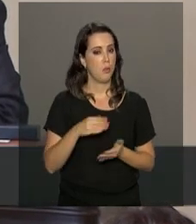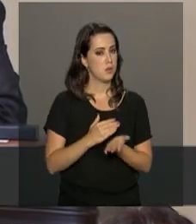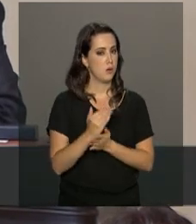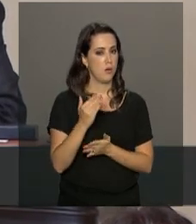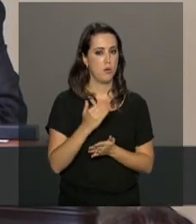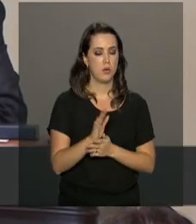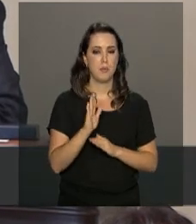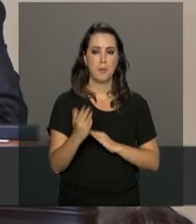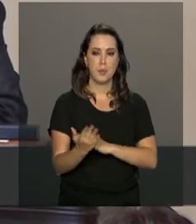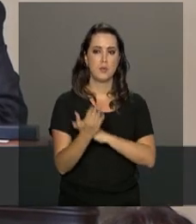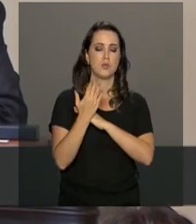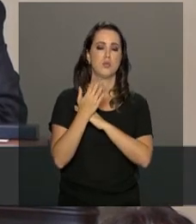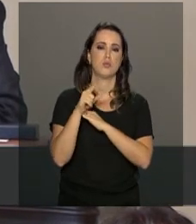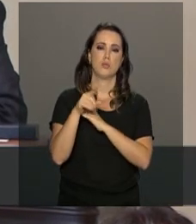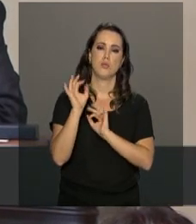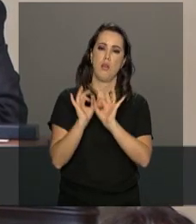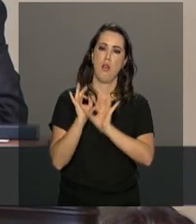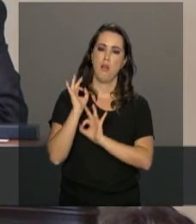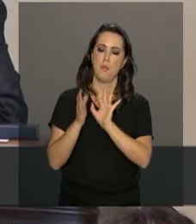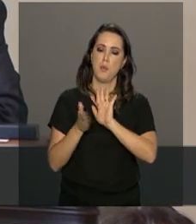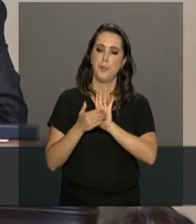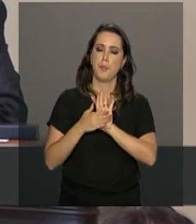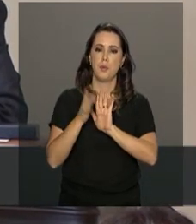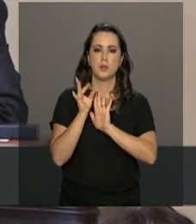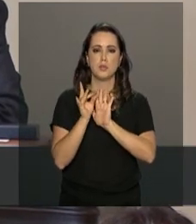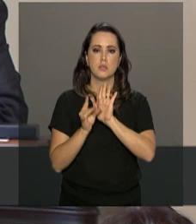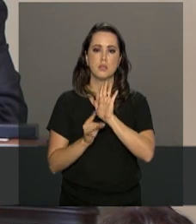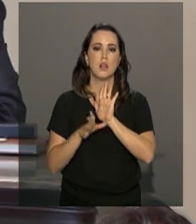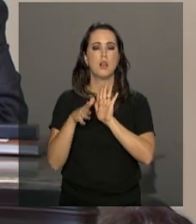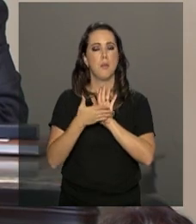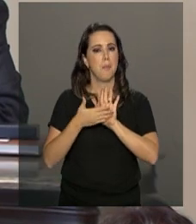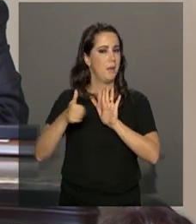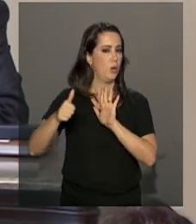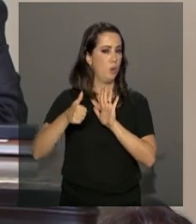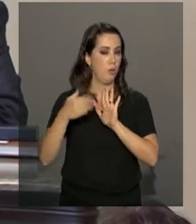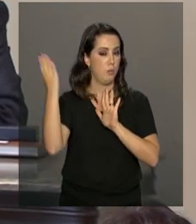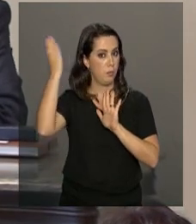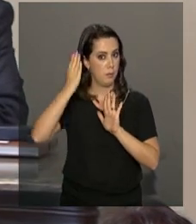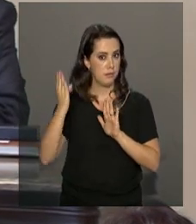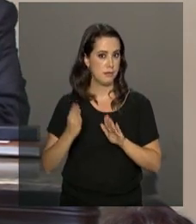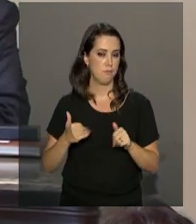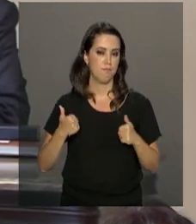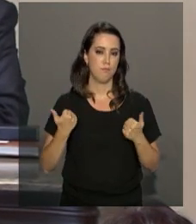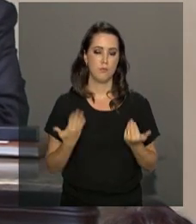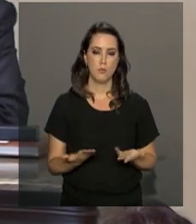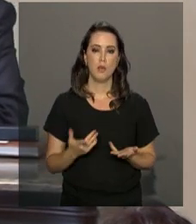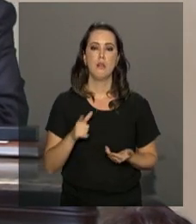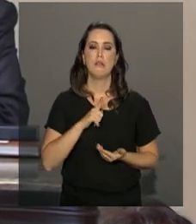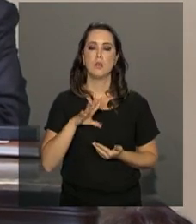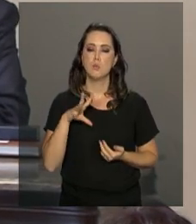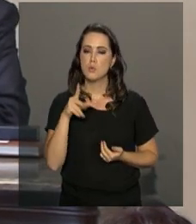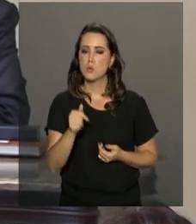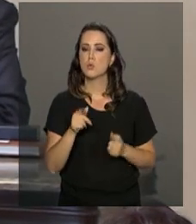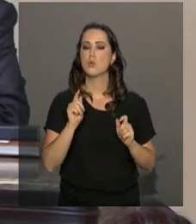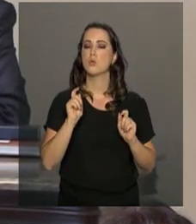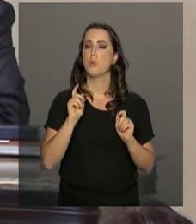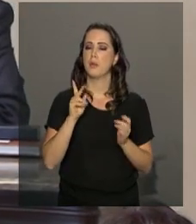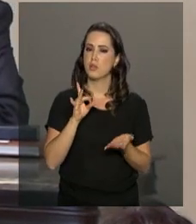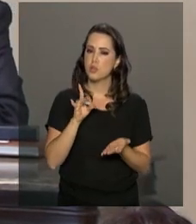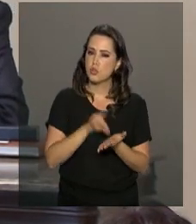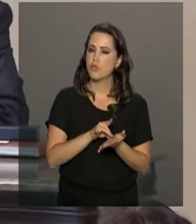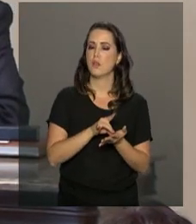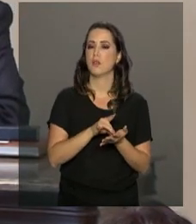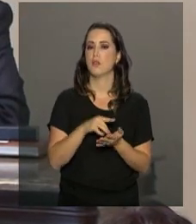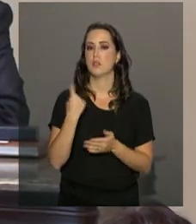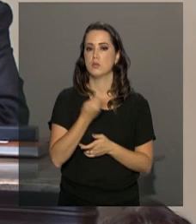para ajudar na formulação das melhores políticas possíveis para o nosso Brasil. Temos tudo para realmente ocuparmos o lugar